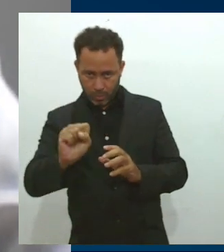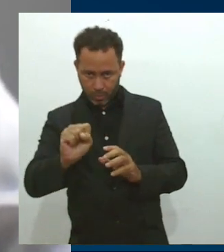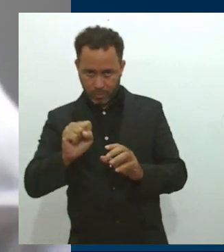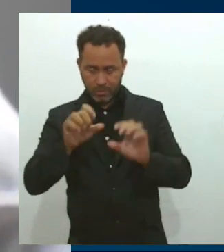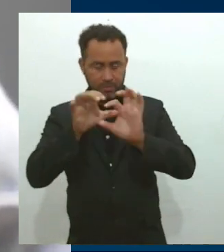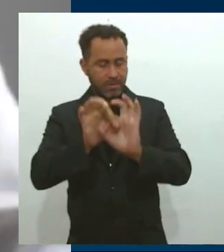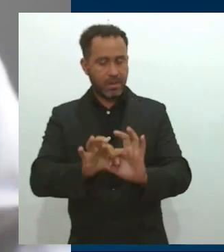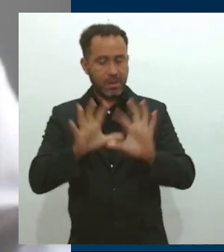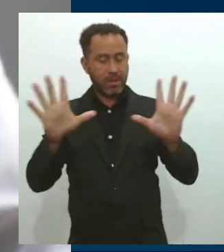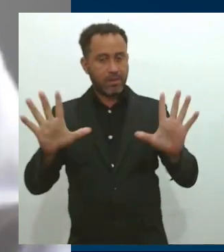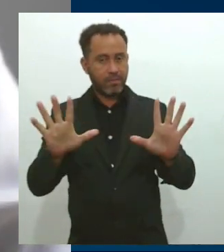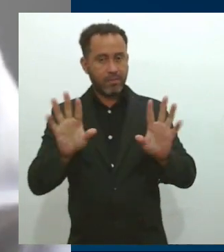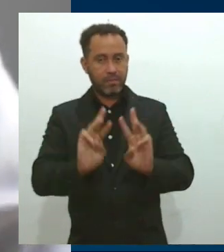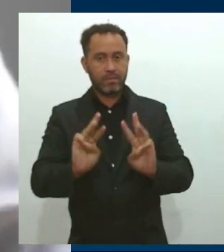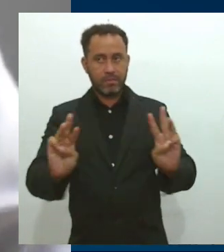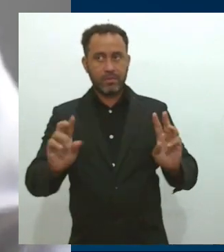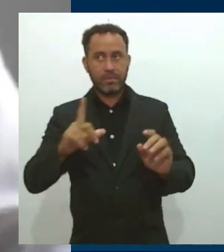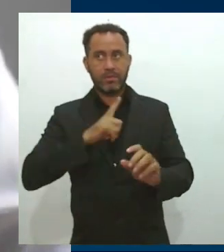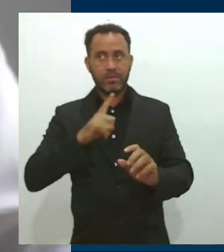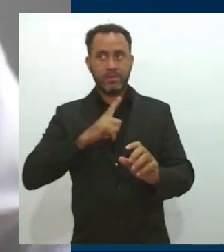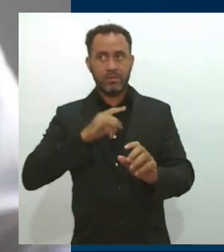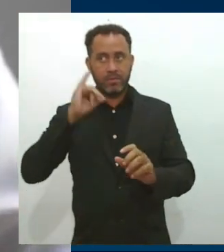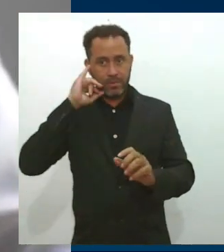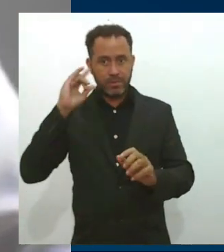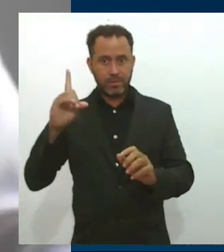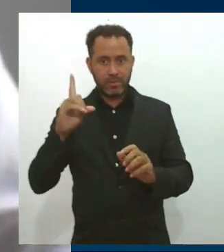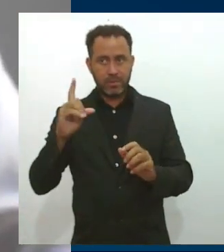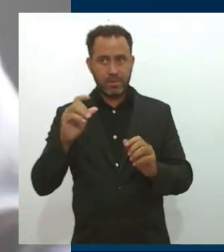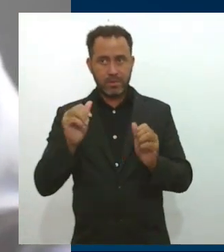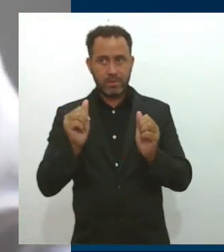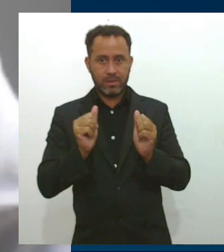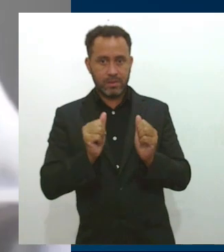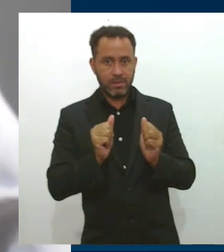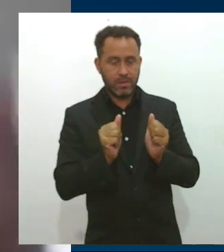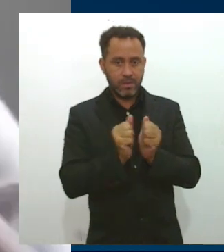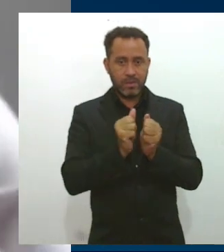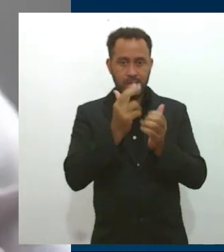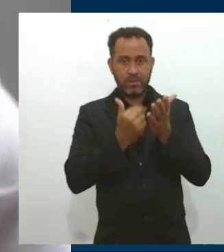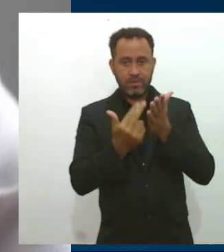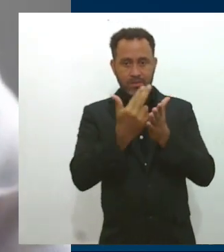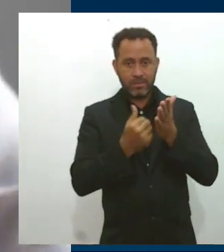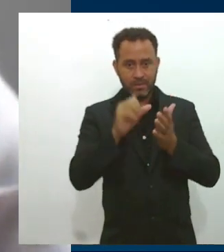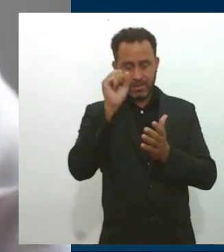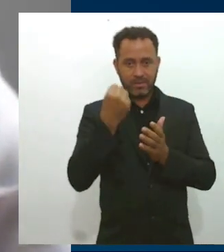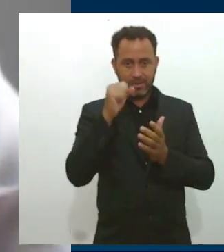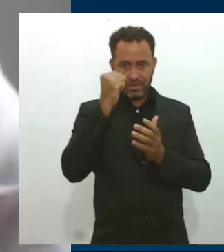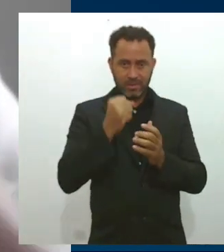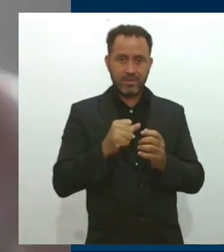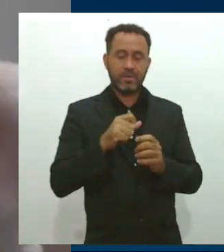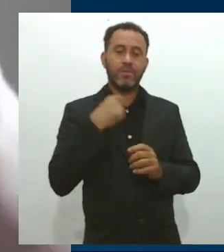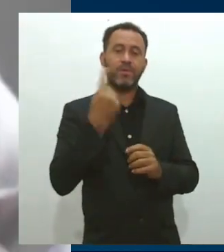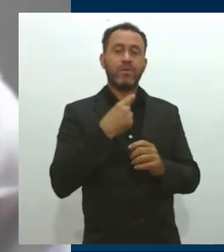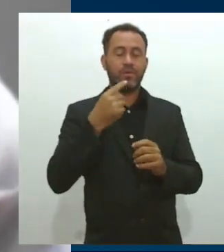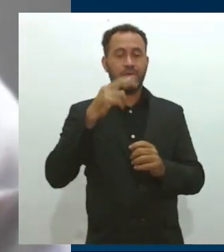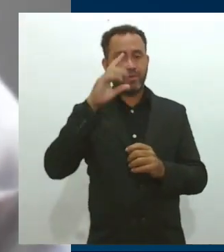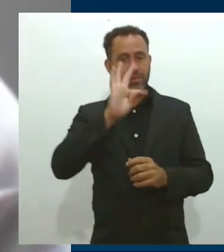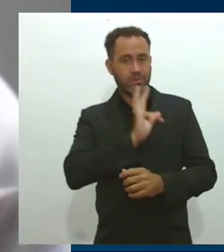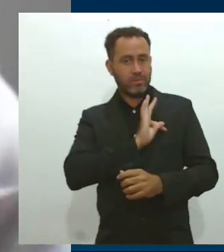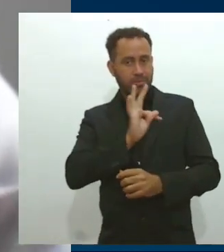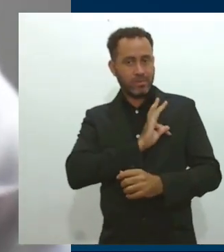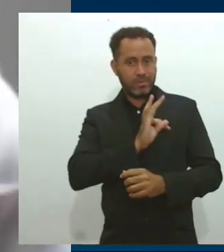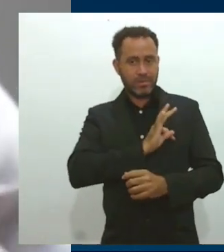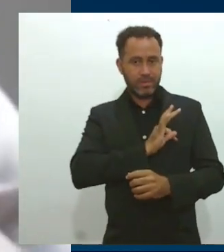disponível. E aí, eles tiveram essa ideia de fazer um álbum de figurinha sobre Sergipe. E nós, produtores, foi algo que casou